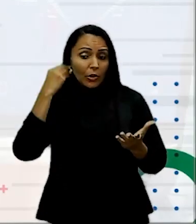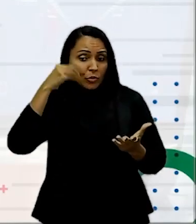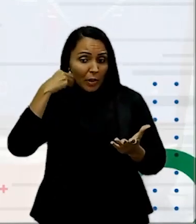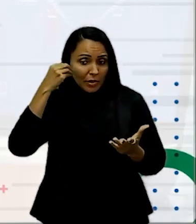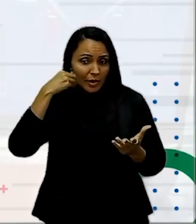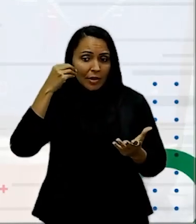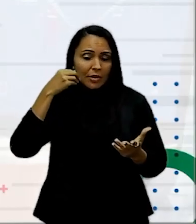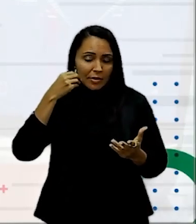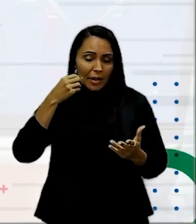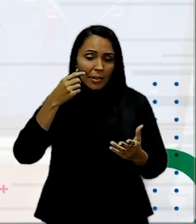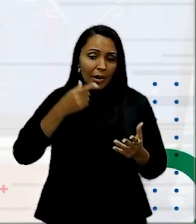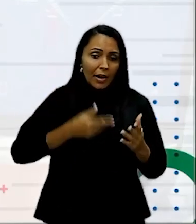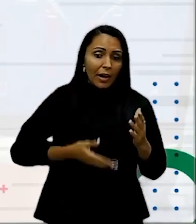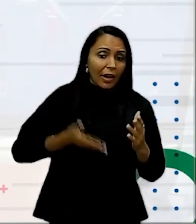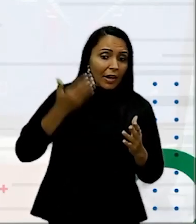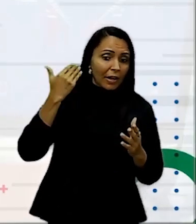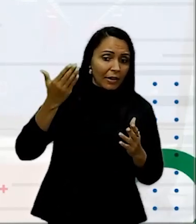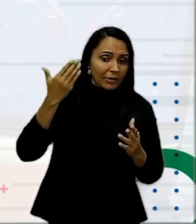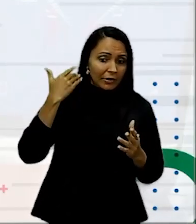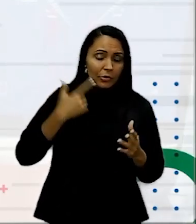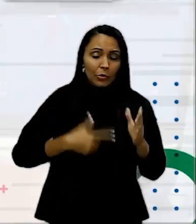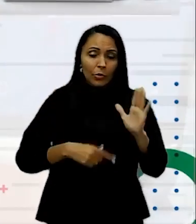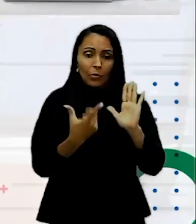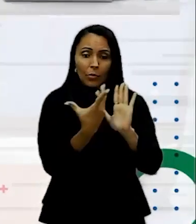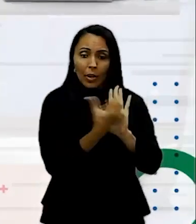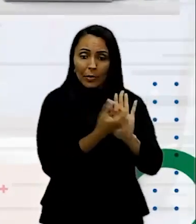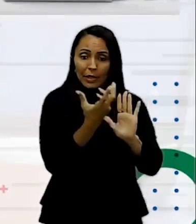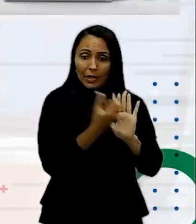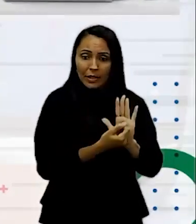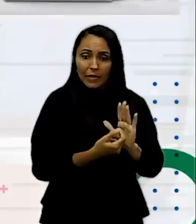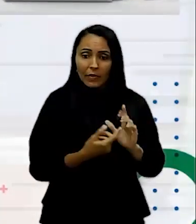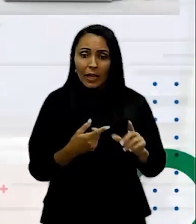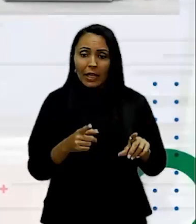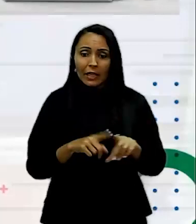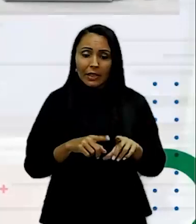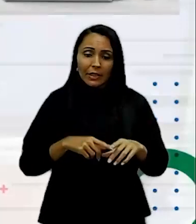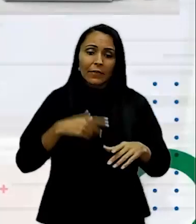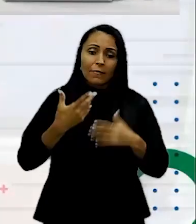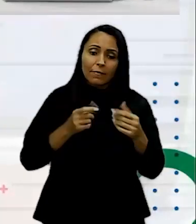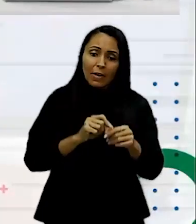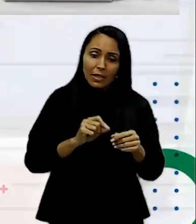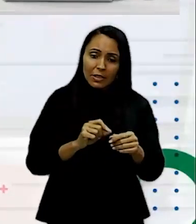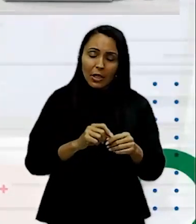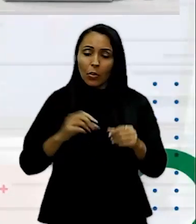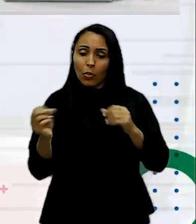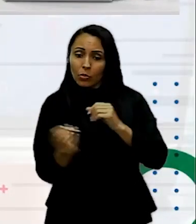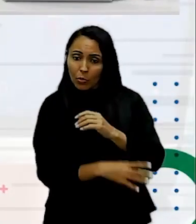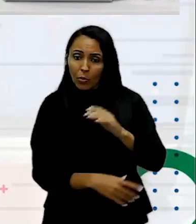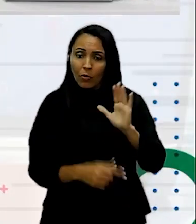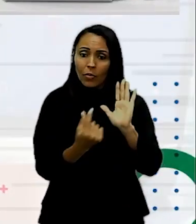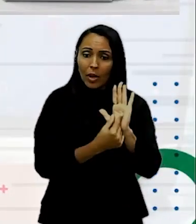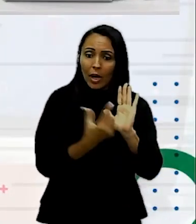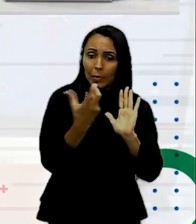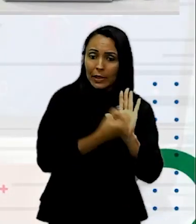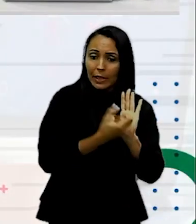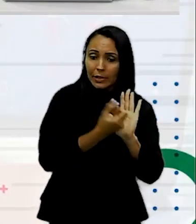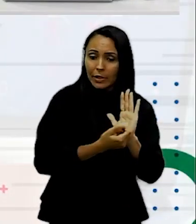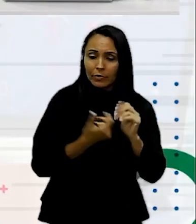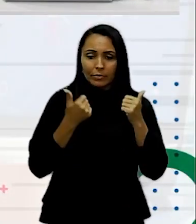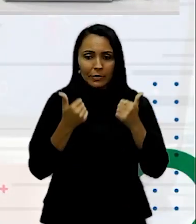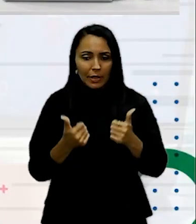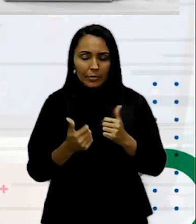Prévia Que ela tem Com um aplicativo Ela tente Reproduzir Naquele novo aplicativo Naquele campo Certo?